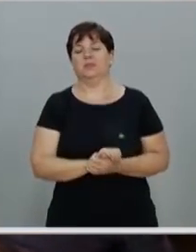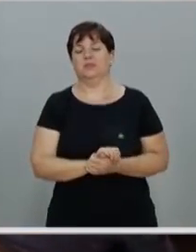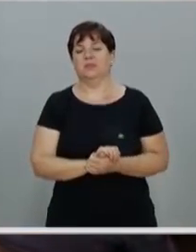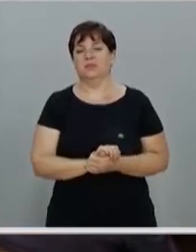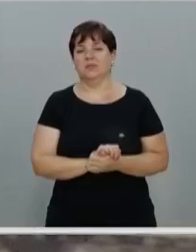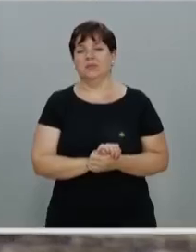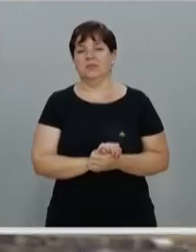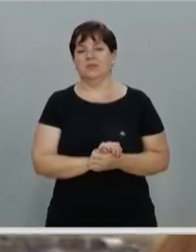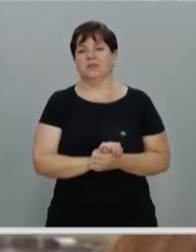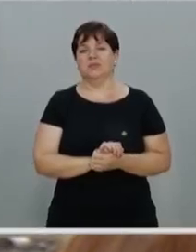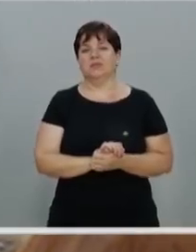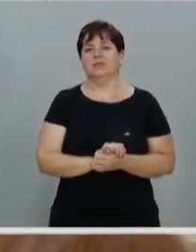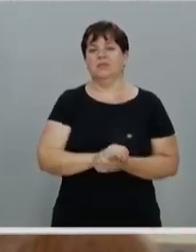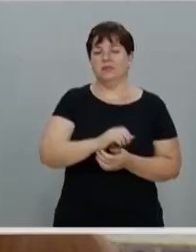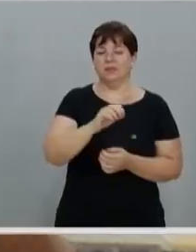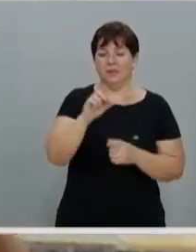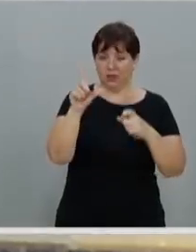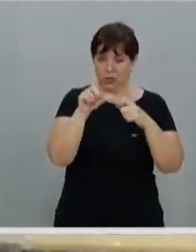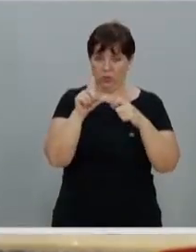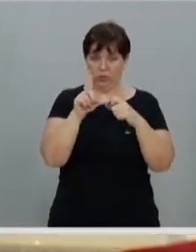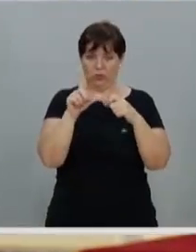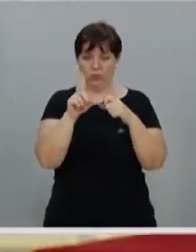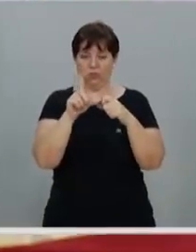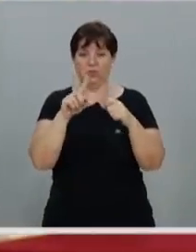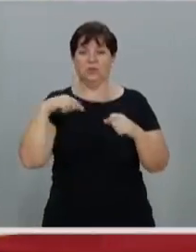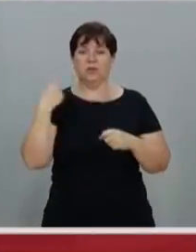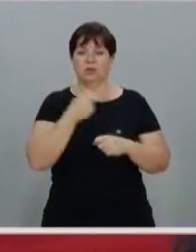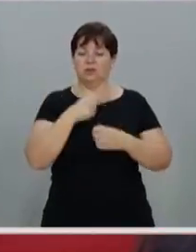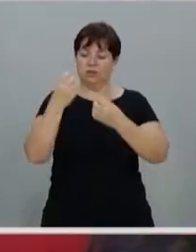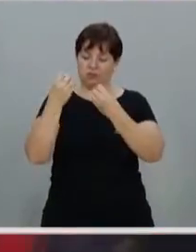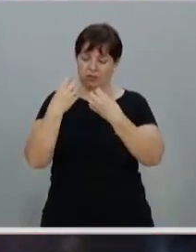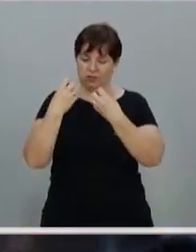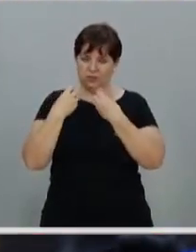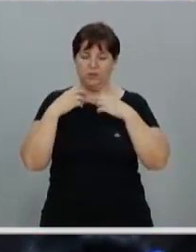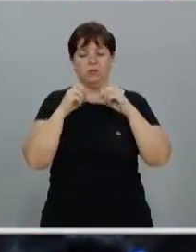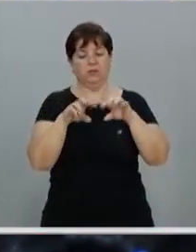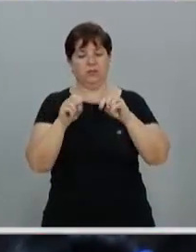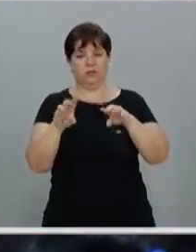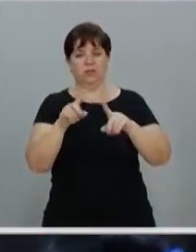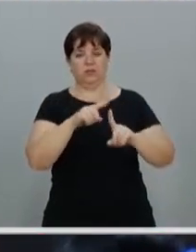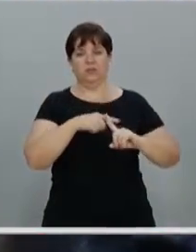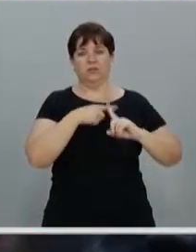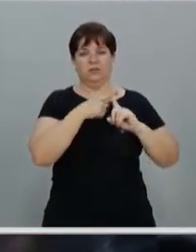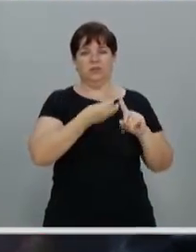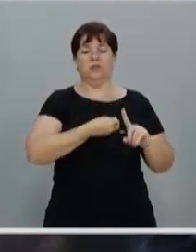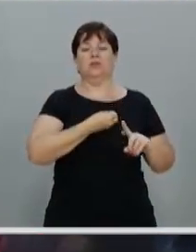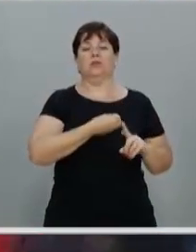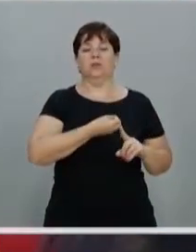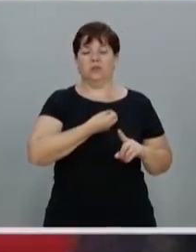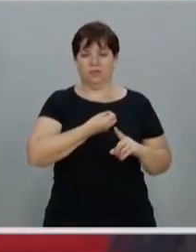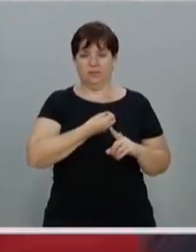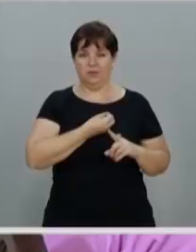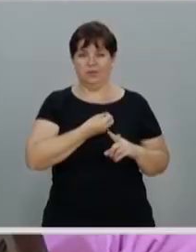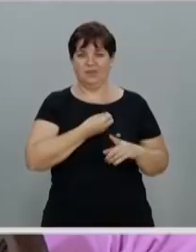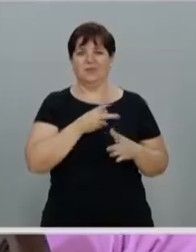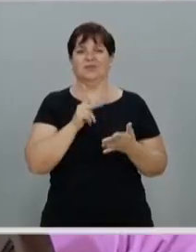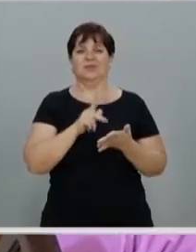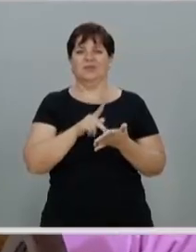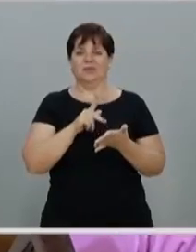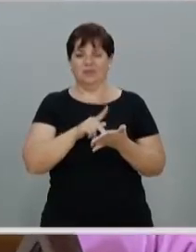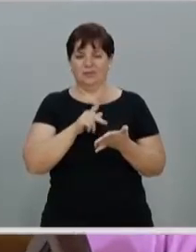O evangelista Lucas, que nos ensina, a nós cristãos, a vivermos realmente a realidade